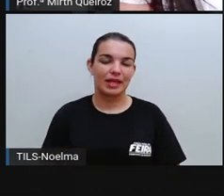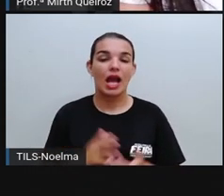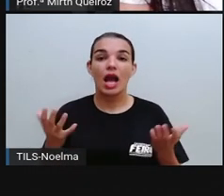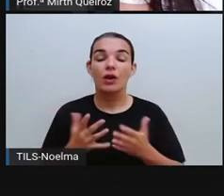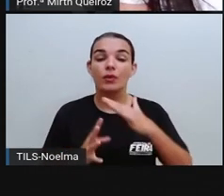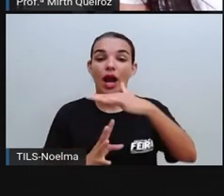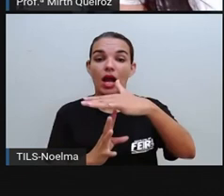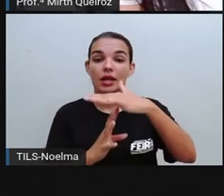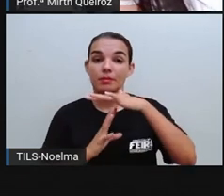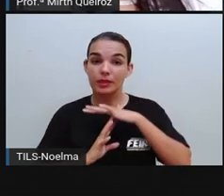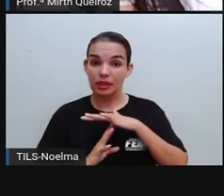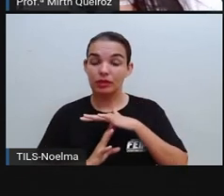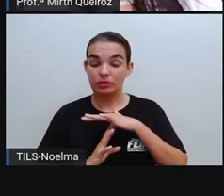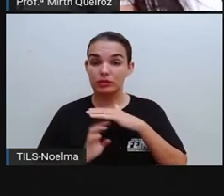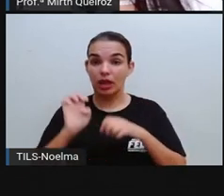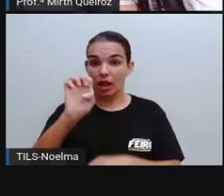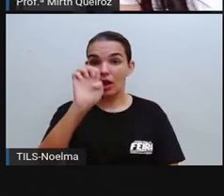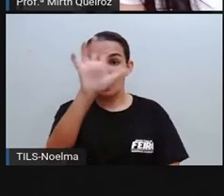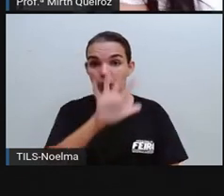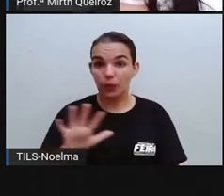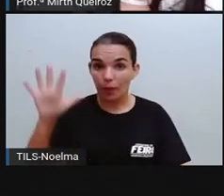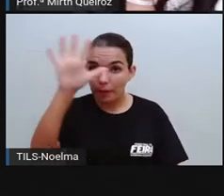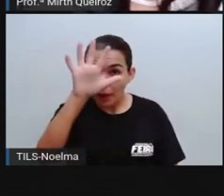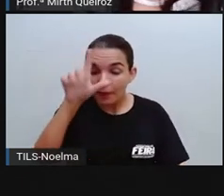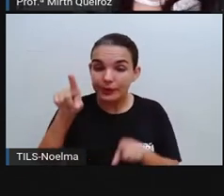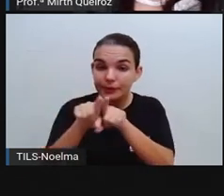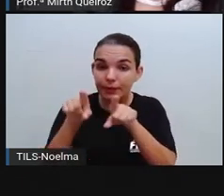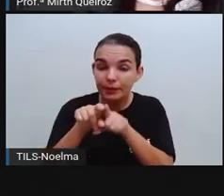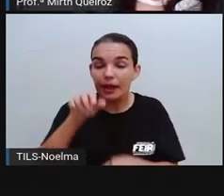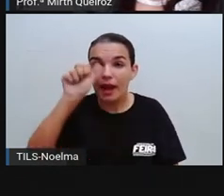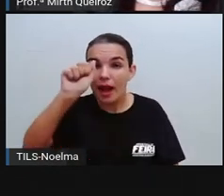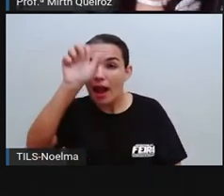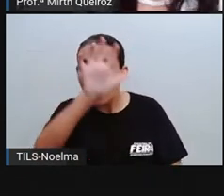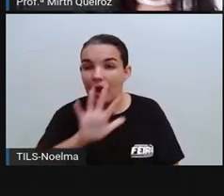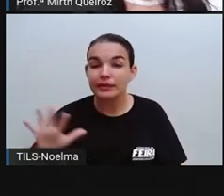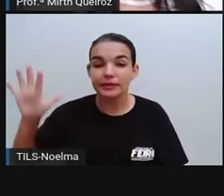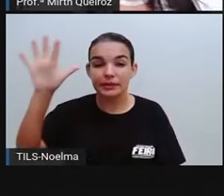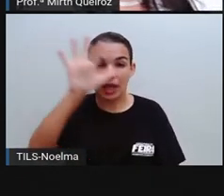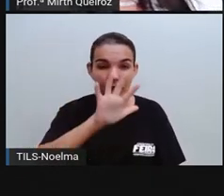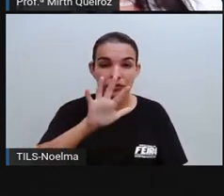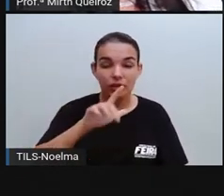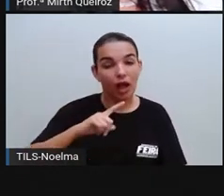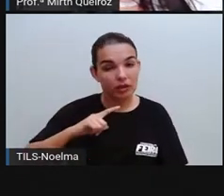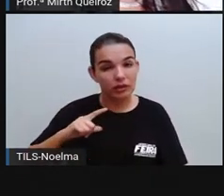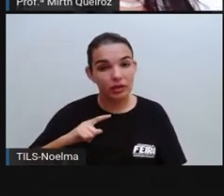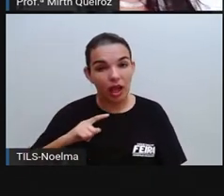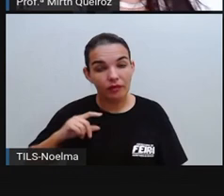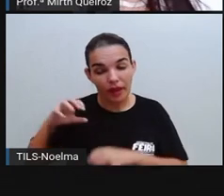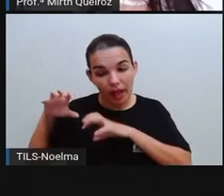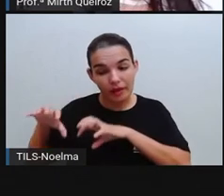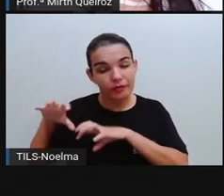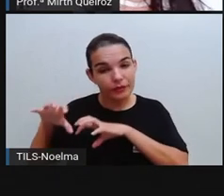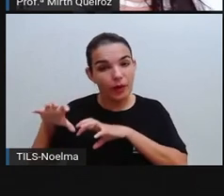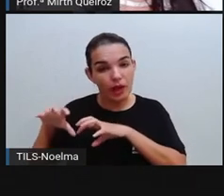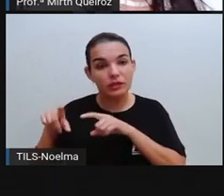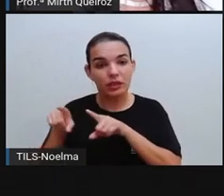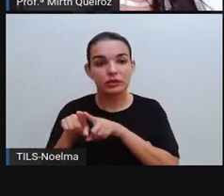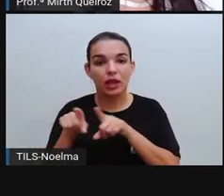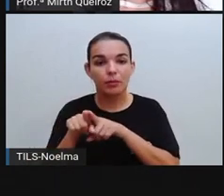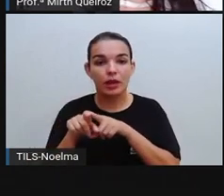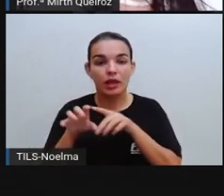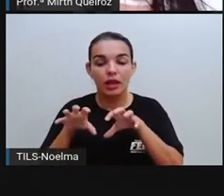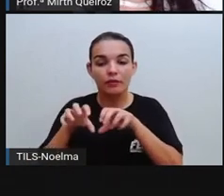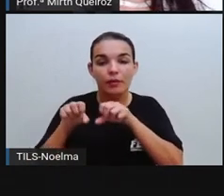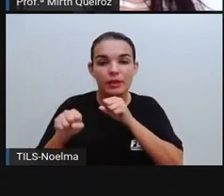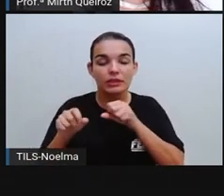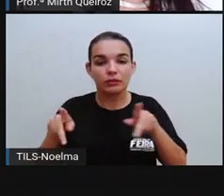Imigrantes europeus e asiáticos. Como eu disse para vocês, não foram só as populações indígenas e africanas que formaram aí a